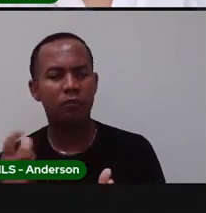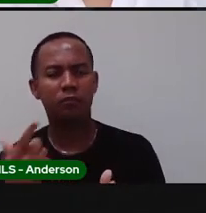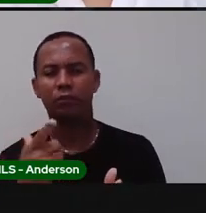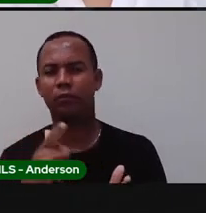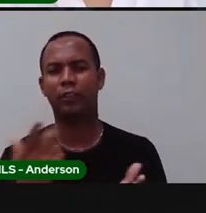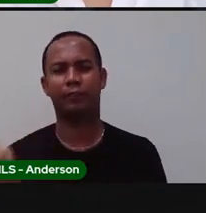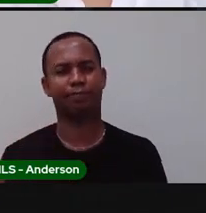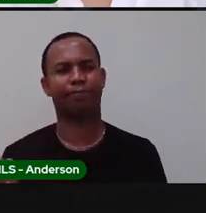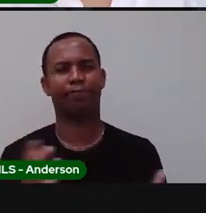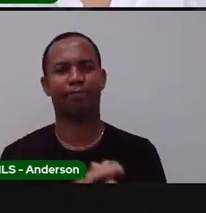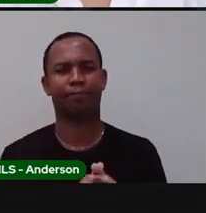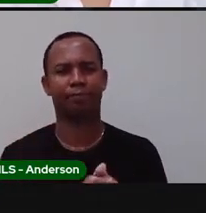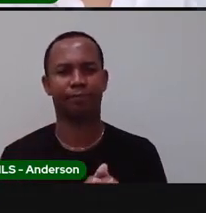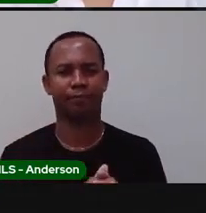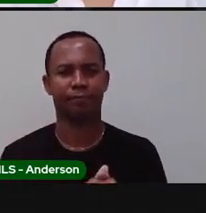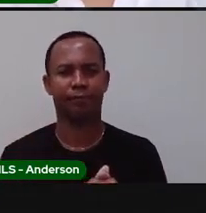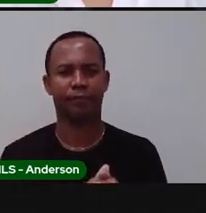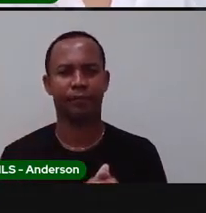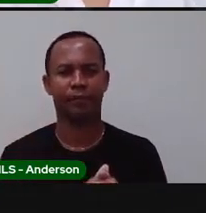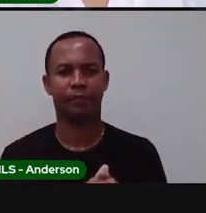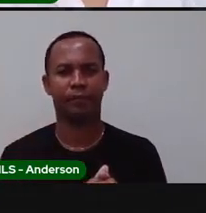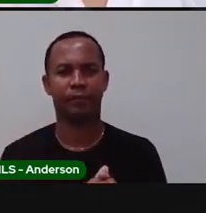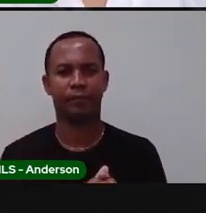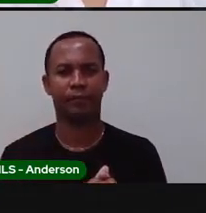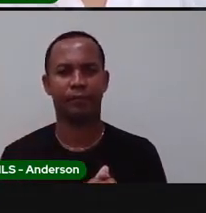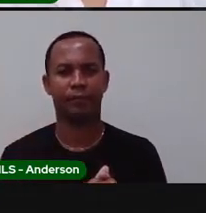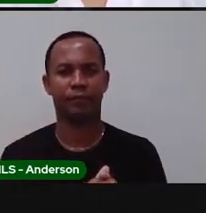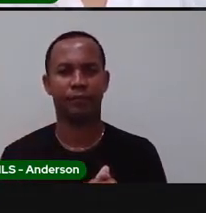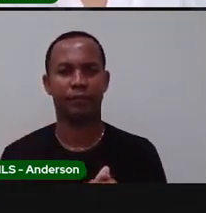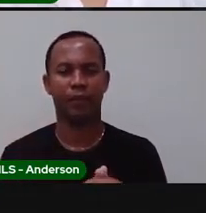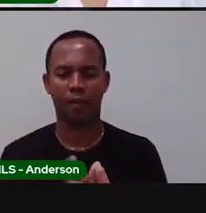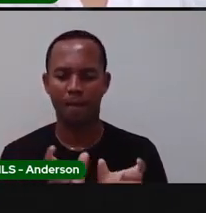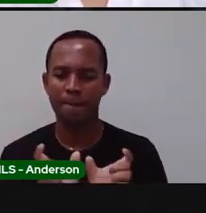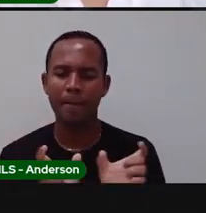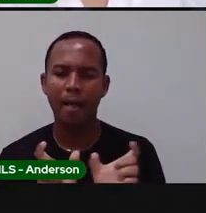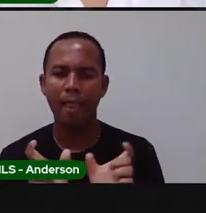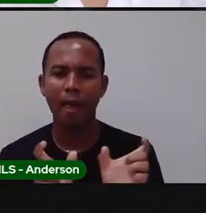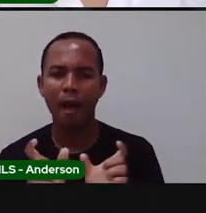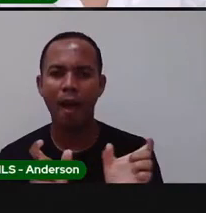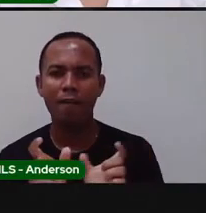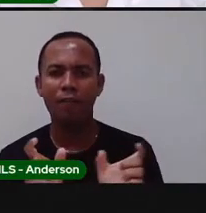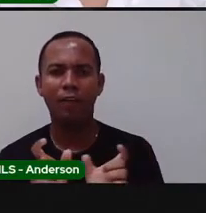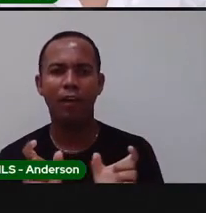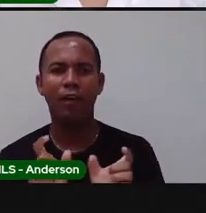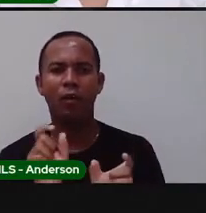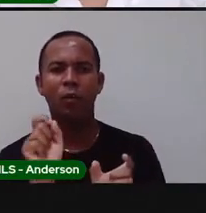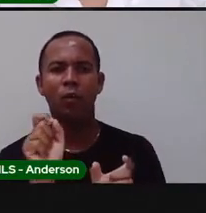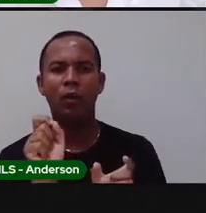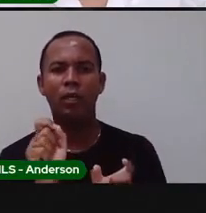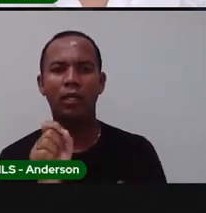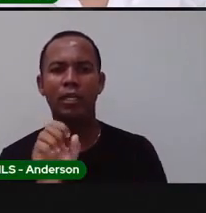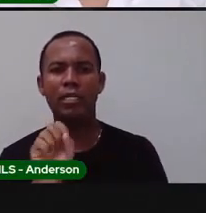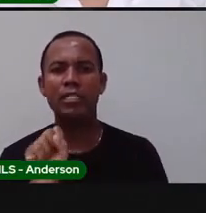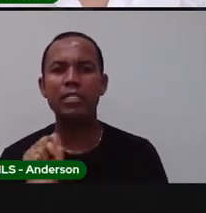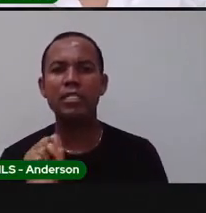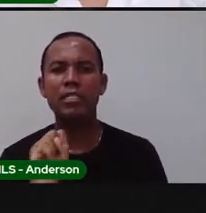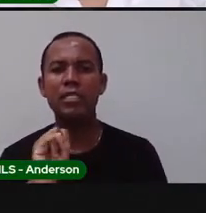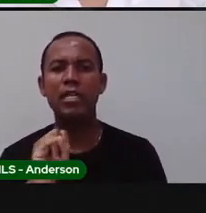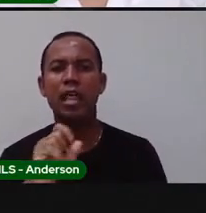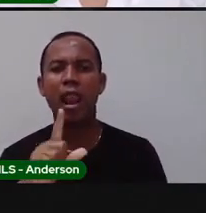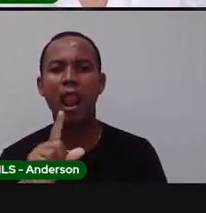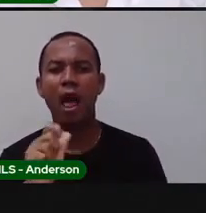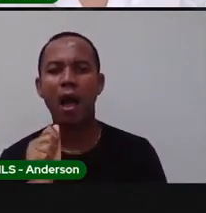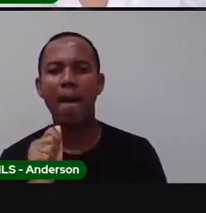Estamos aqui. Bom, ao pronunciar uma palavra, falamos as sílabas e não letra por